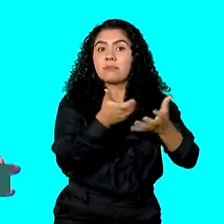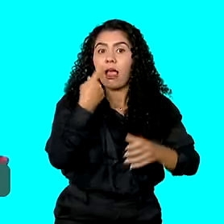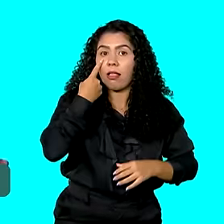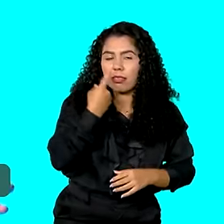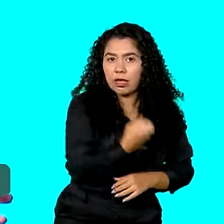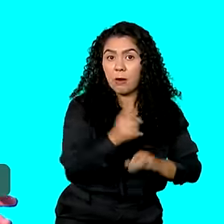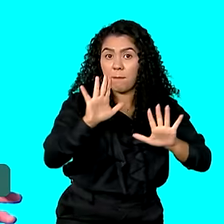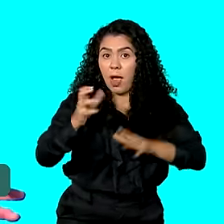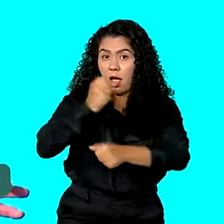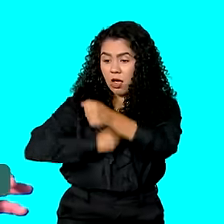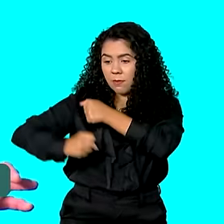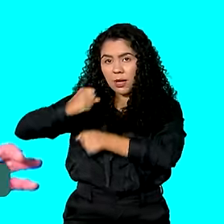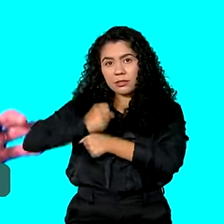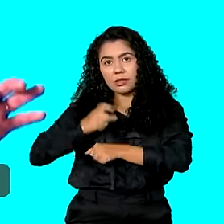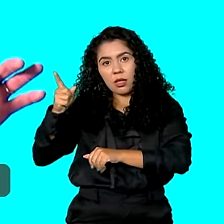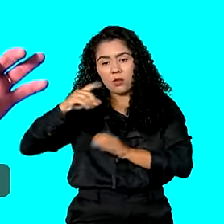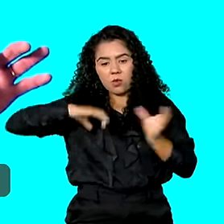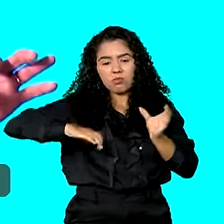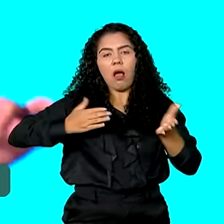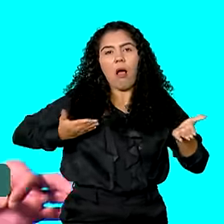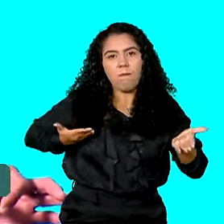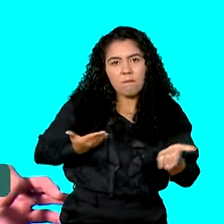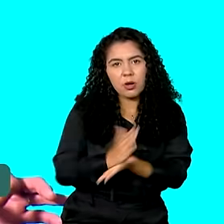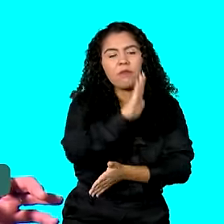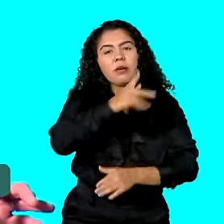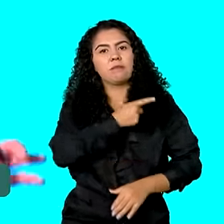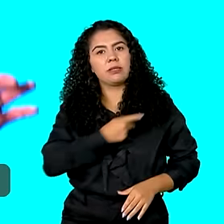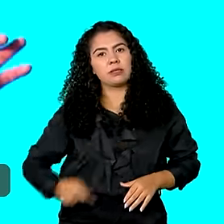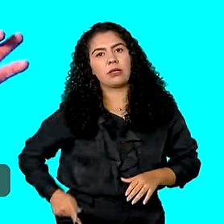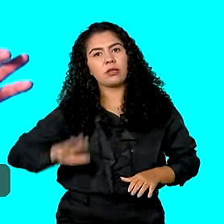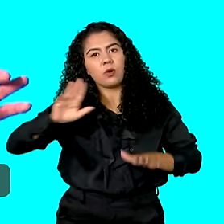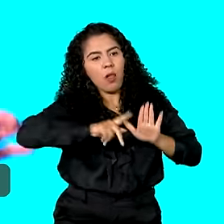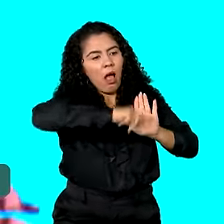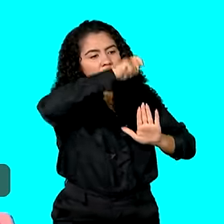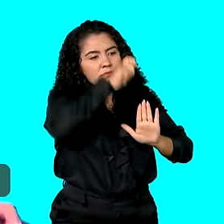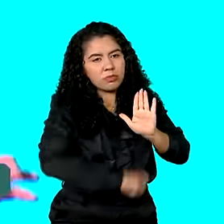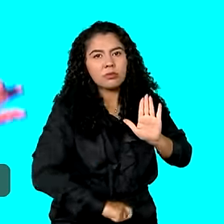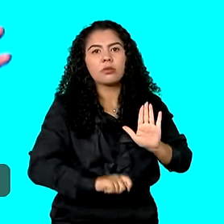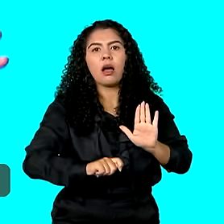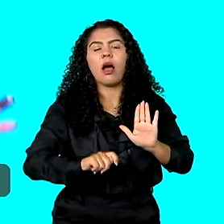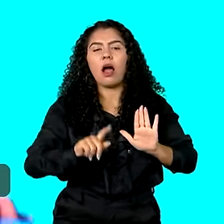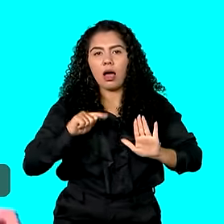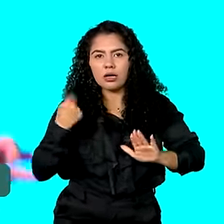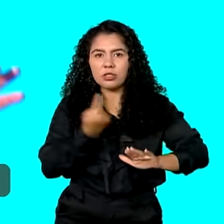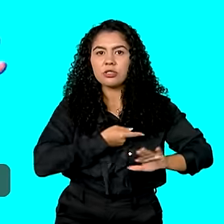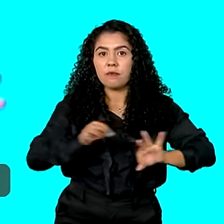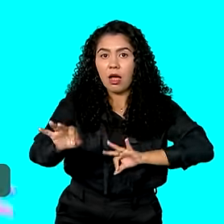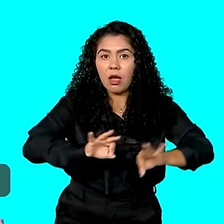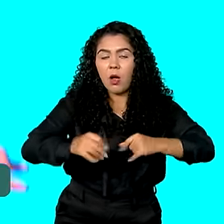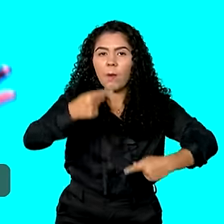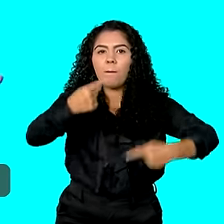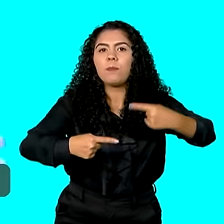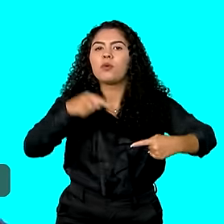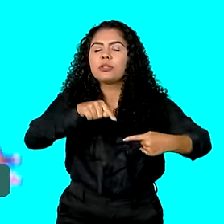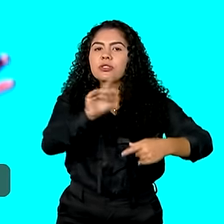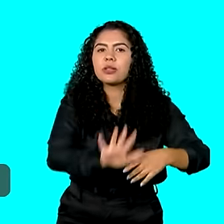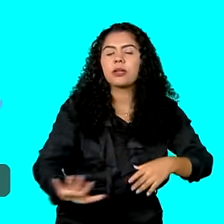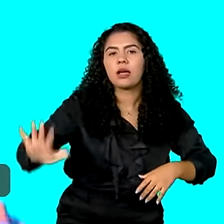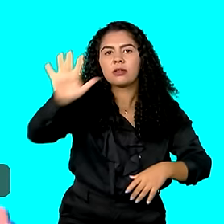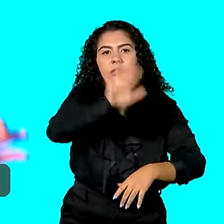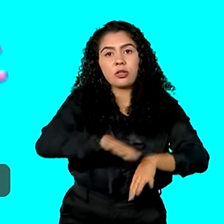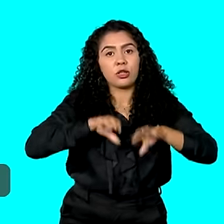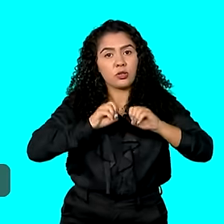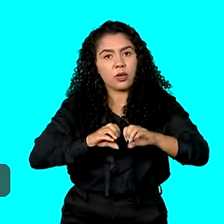Congresso Nacional aprovou e o presidente Lula sancionou, nós vamos regulamentar agora a política nacional de educação